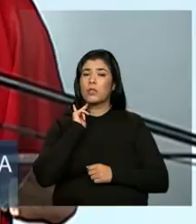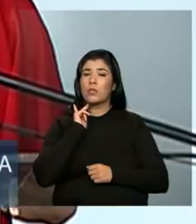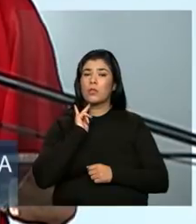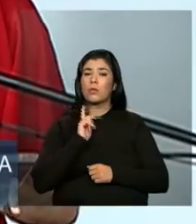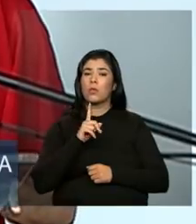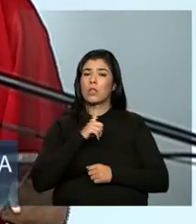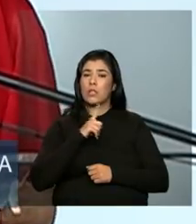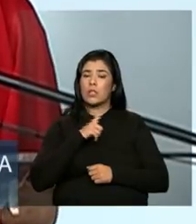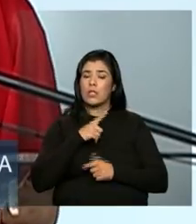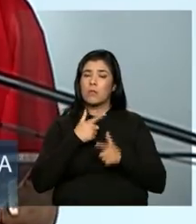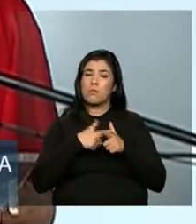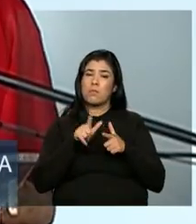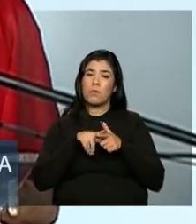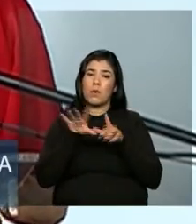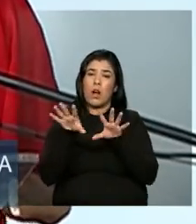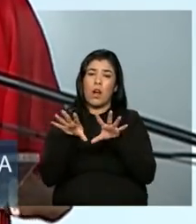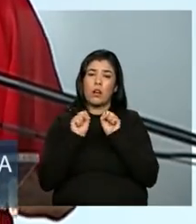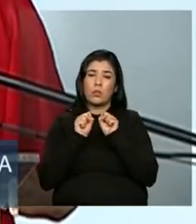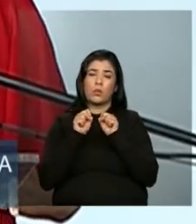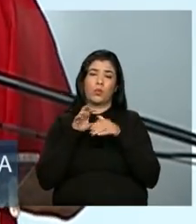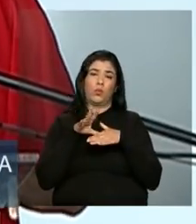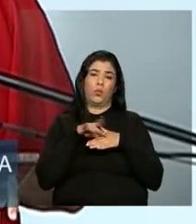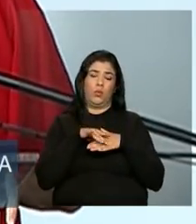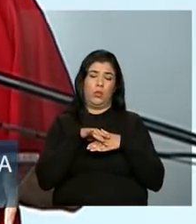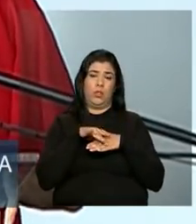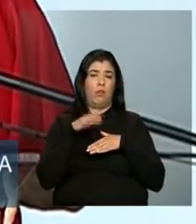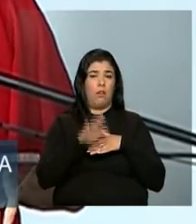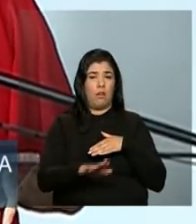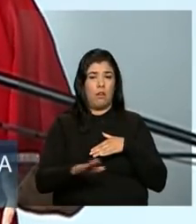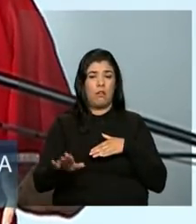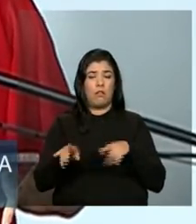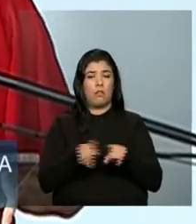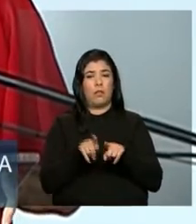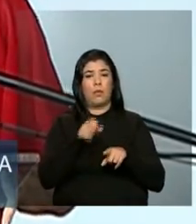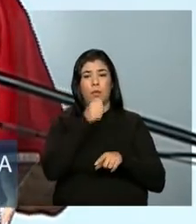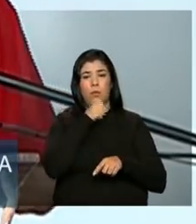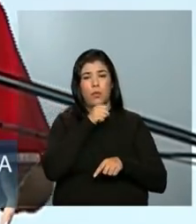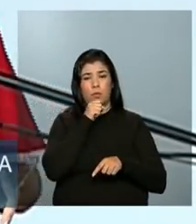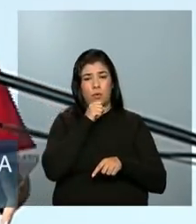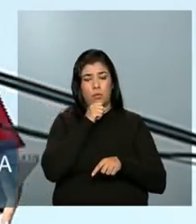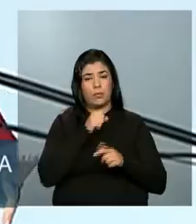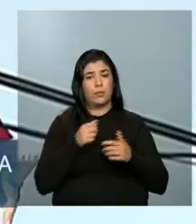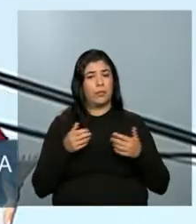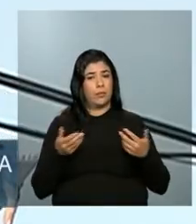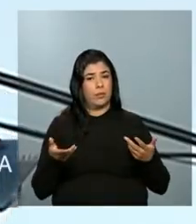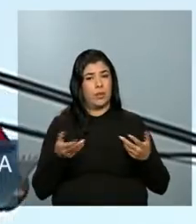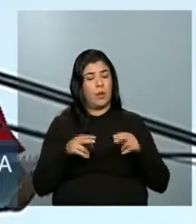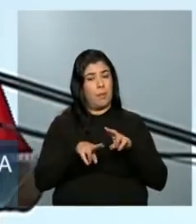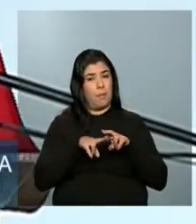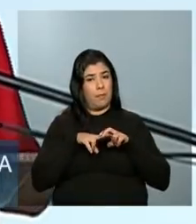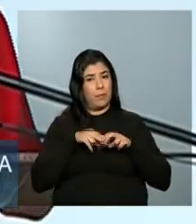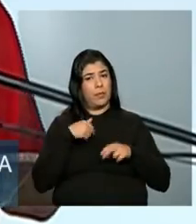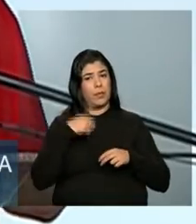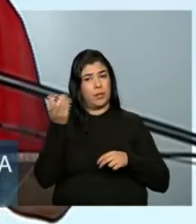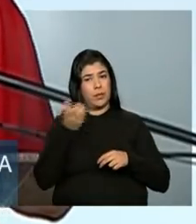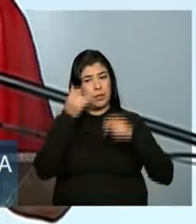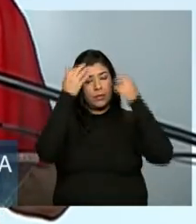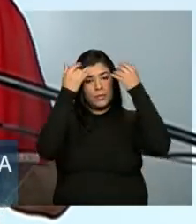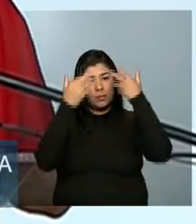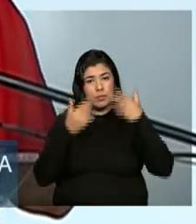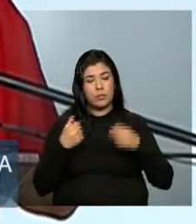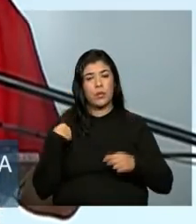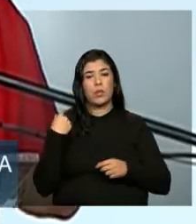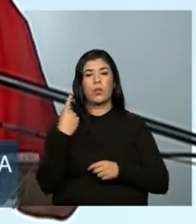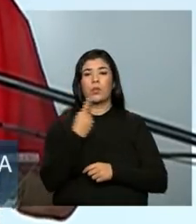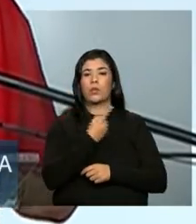vulneráveis, que geralmente são as crianças e os idosos. Por isso, eu quero dizer que